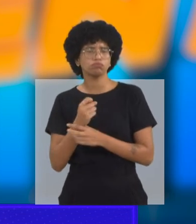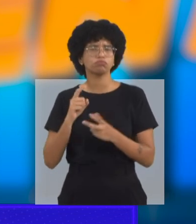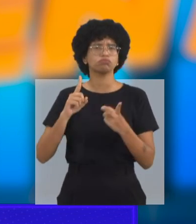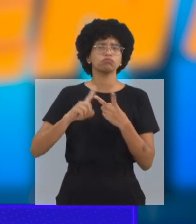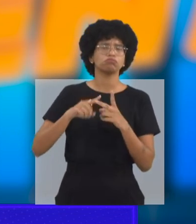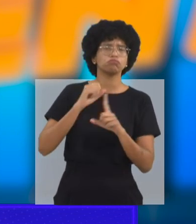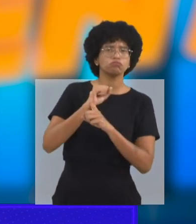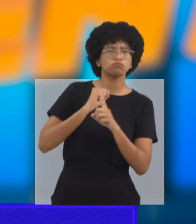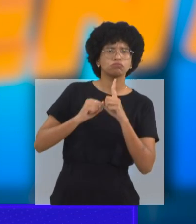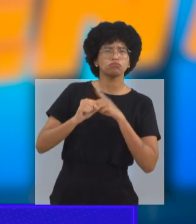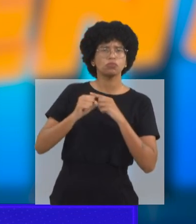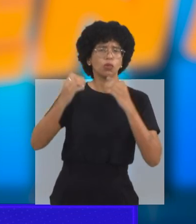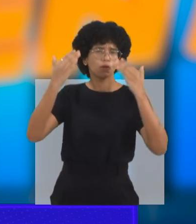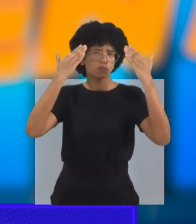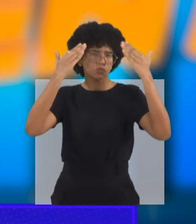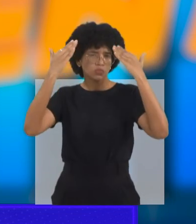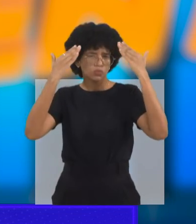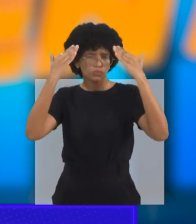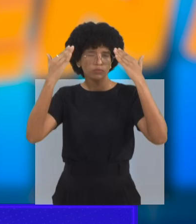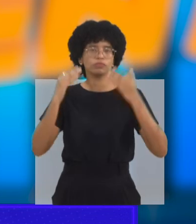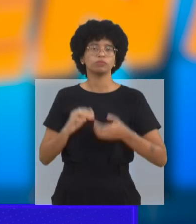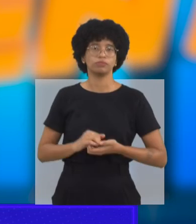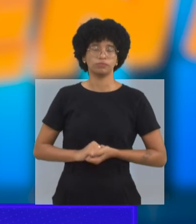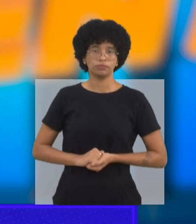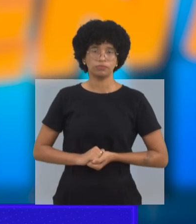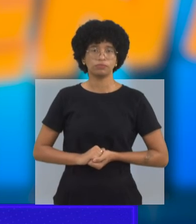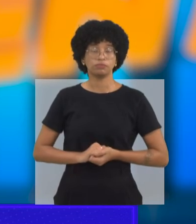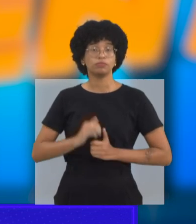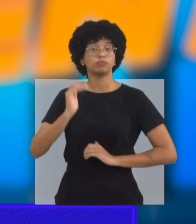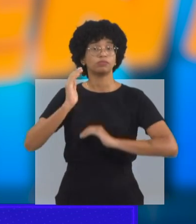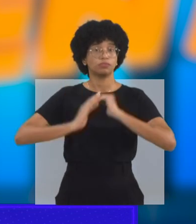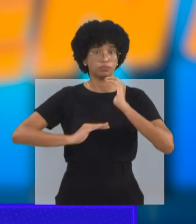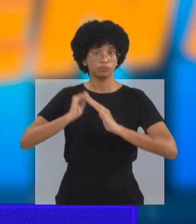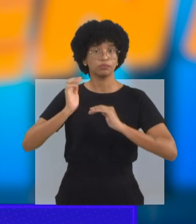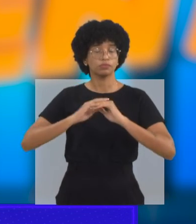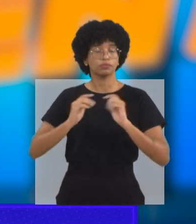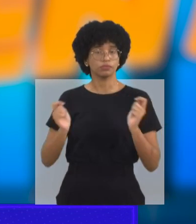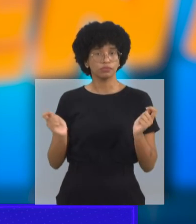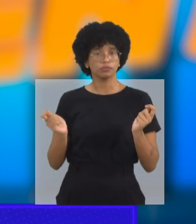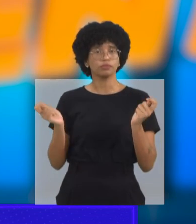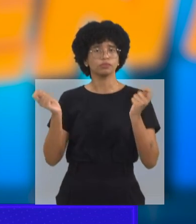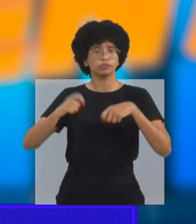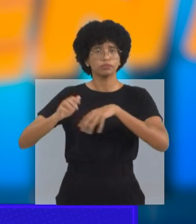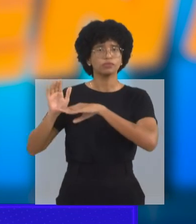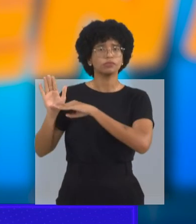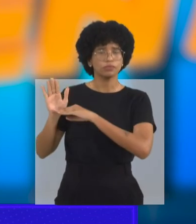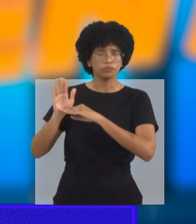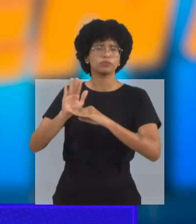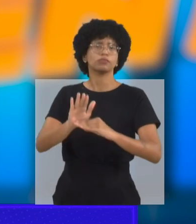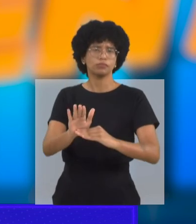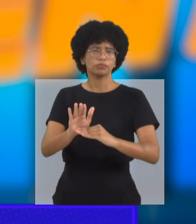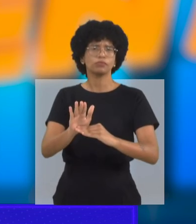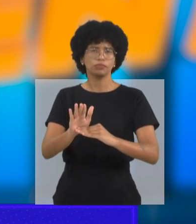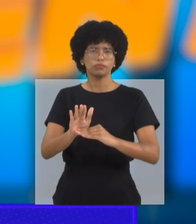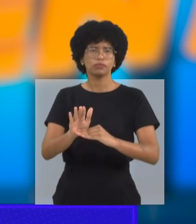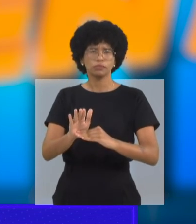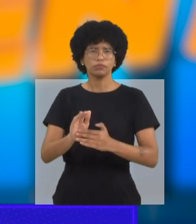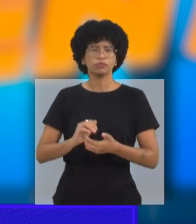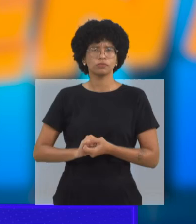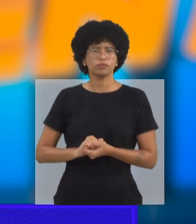social, a uma psicóloga, a um profissional que possa te ajudar na